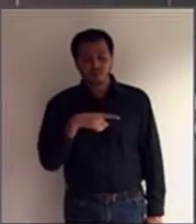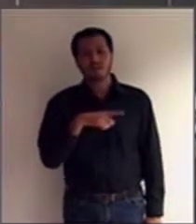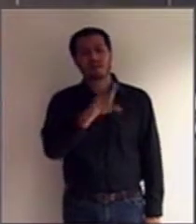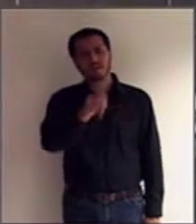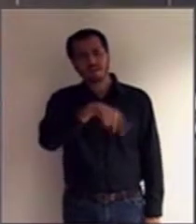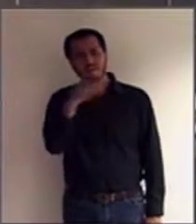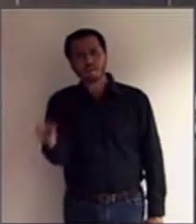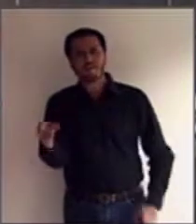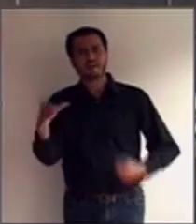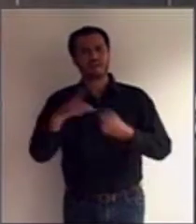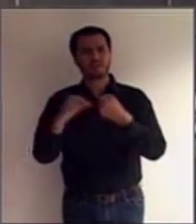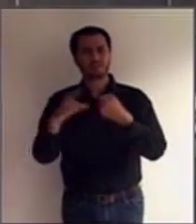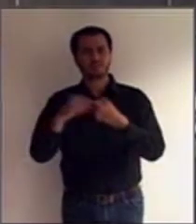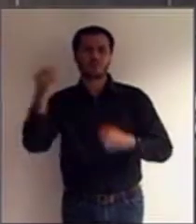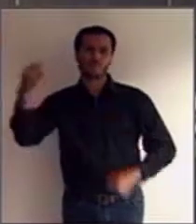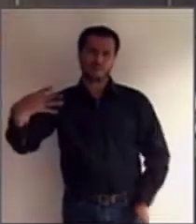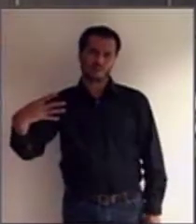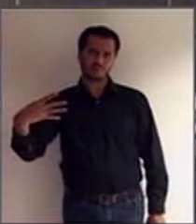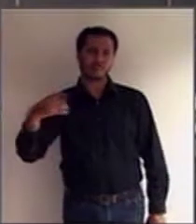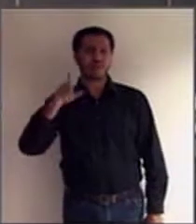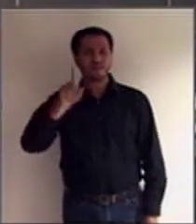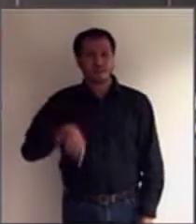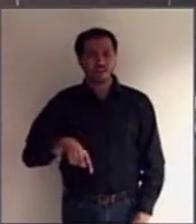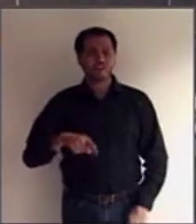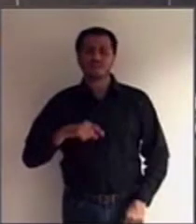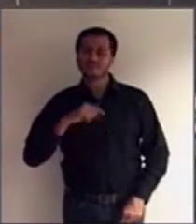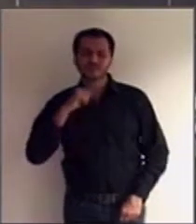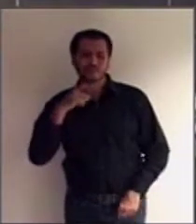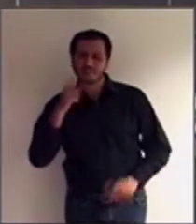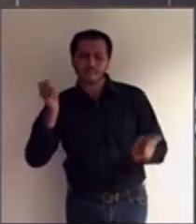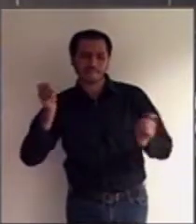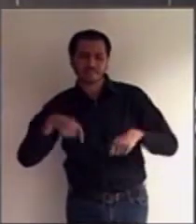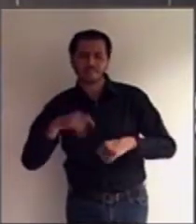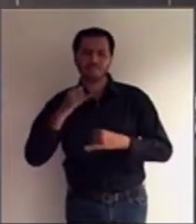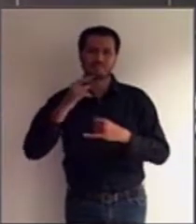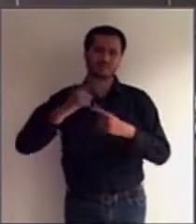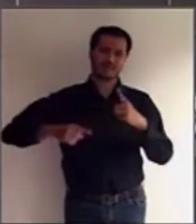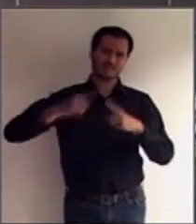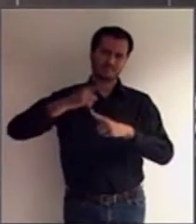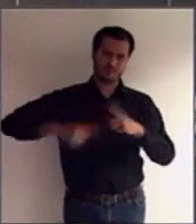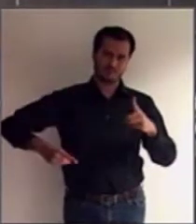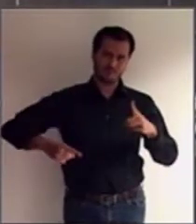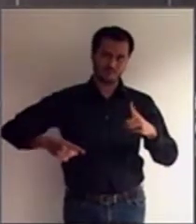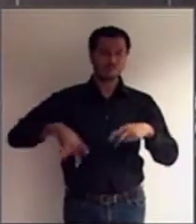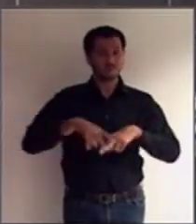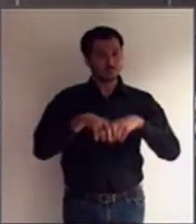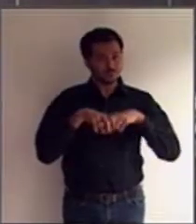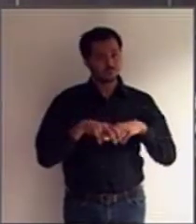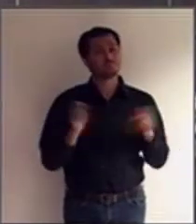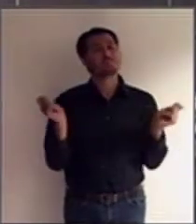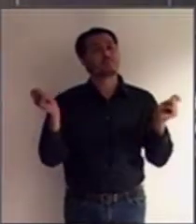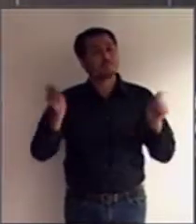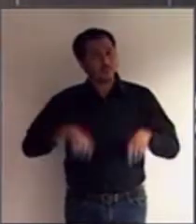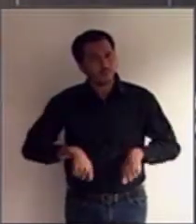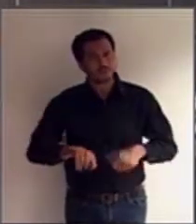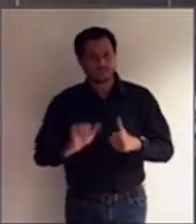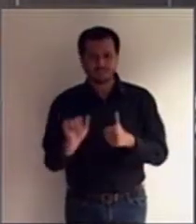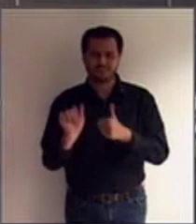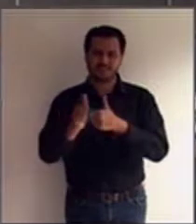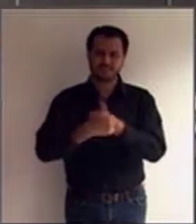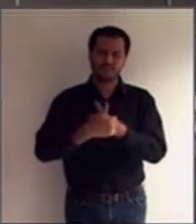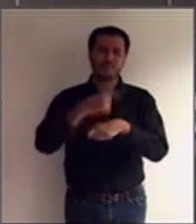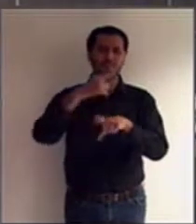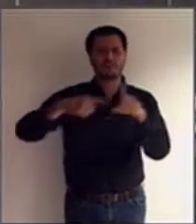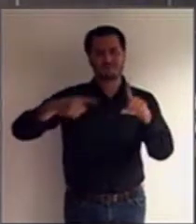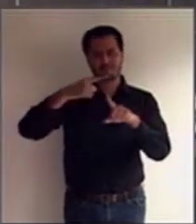4º, do relativamente incapaz. E, portanto, elas fazem jus à chamada interdição parcial.